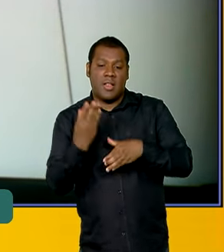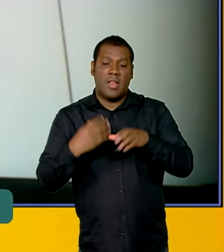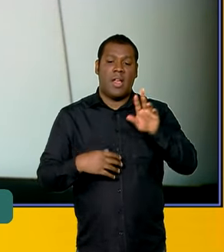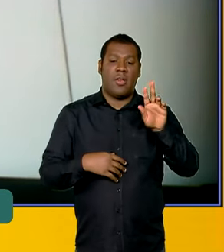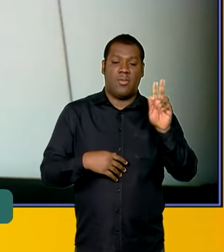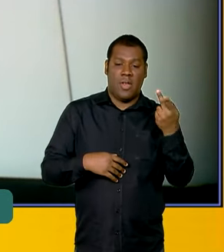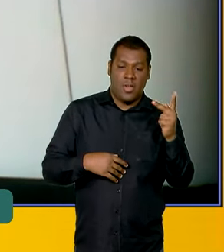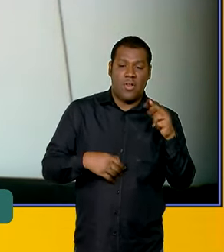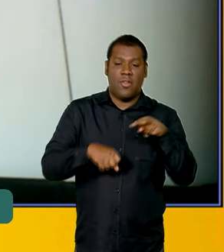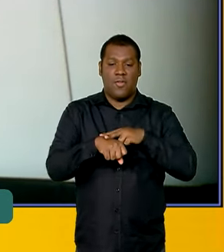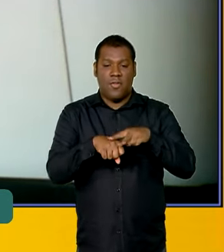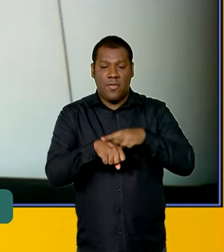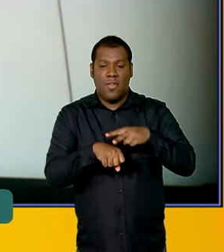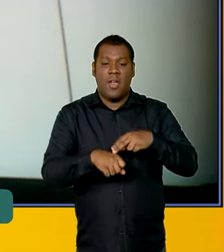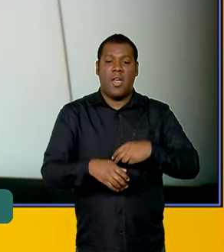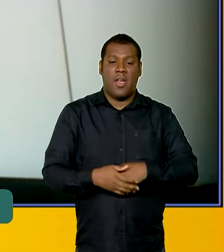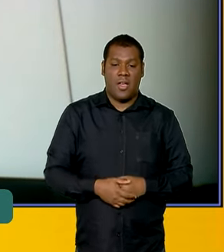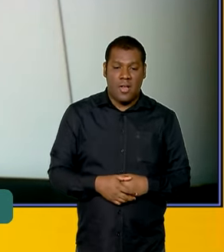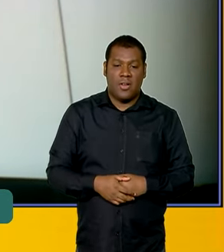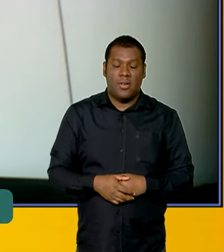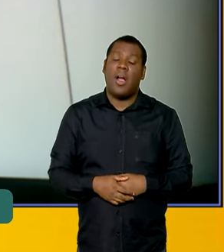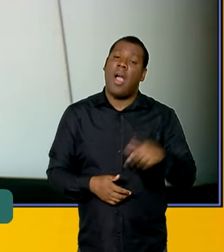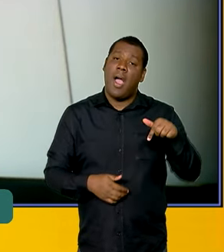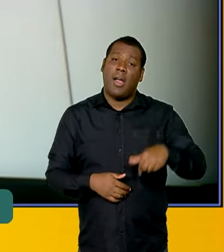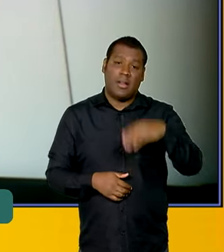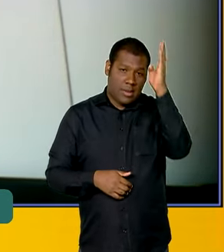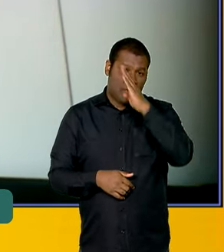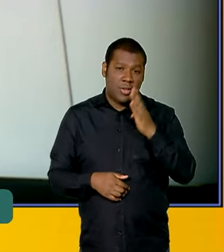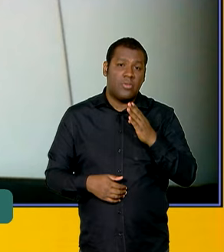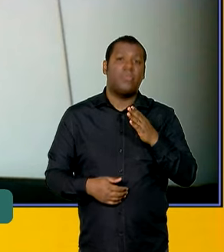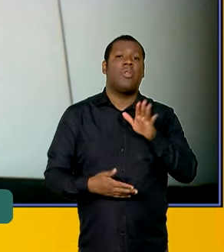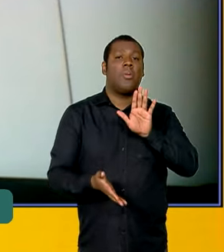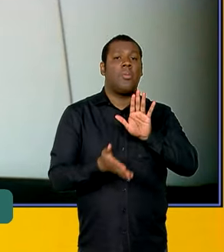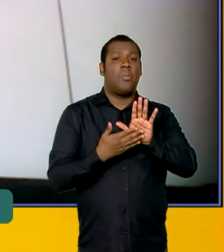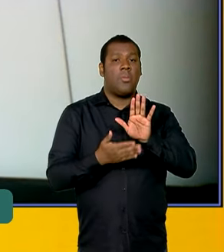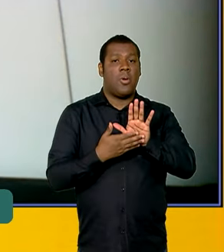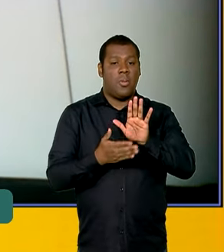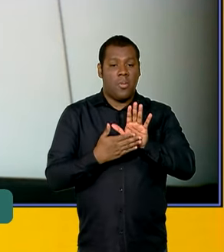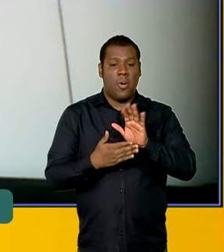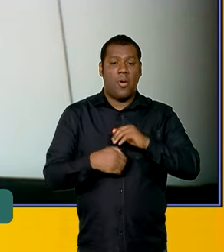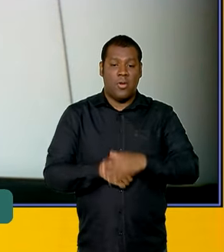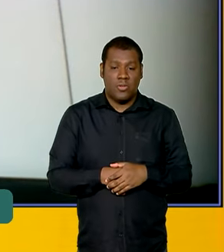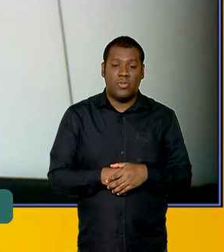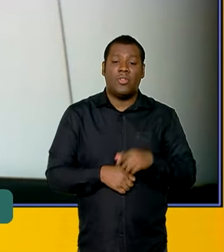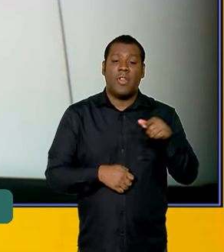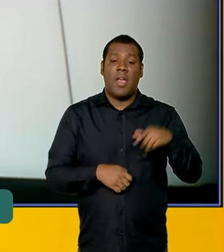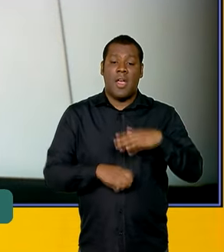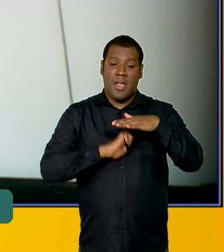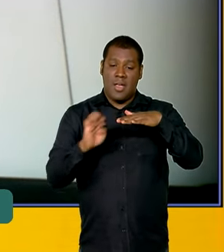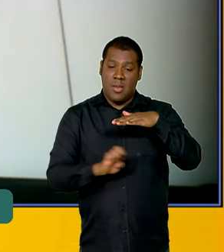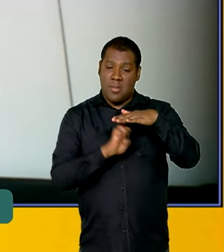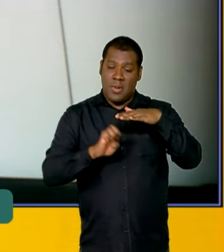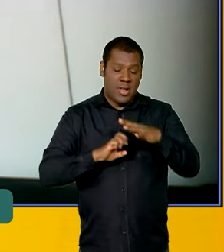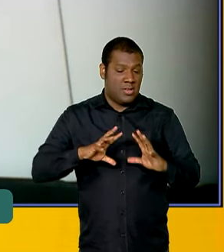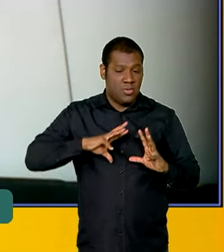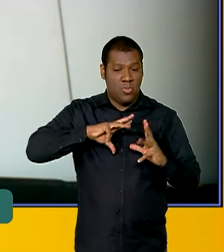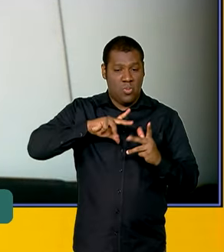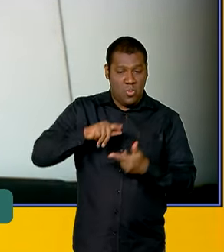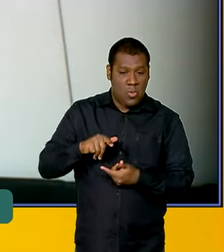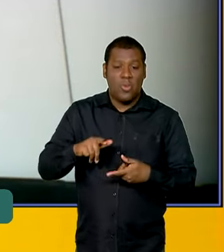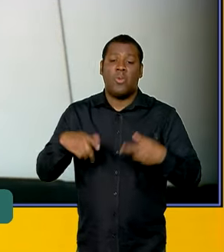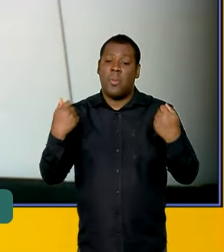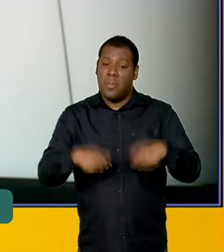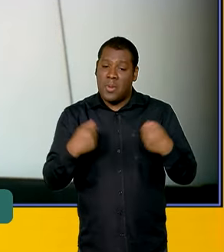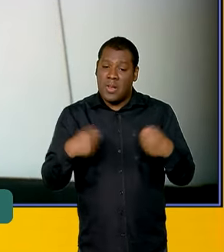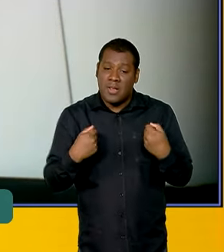biometano, o Brasil pode oferecer condições para que empresas do mundo todo que precisam